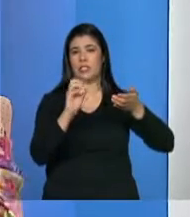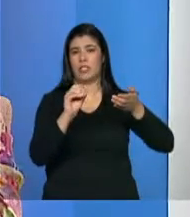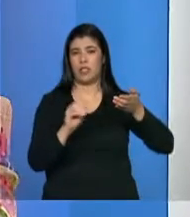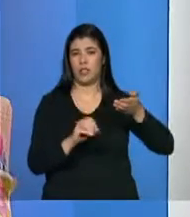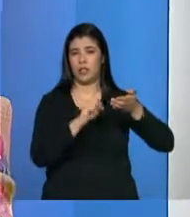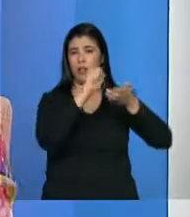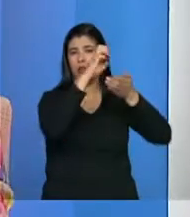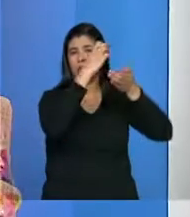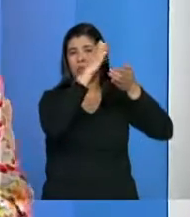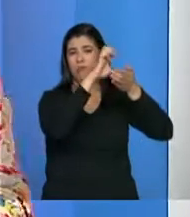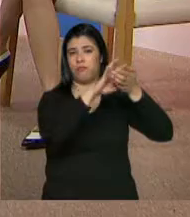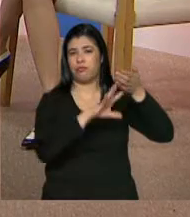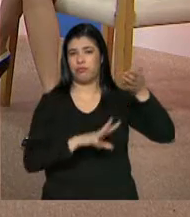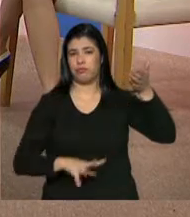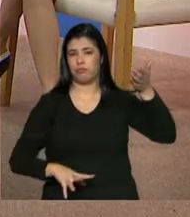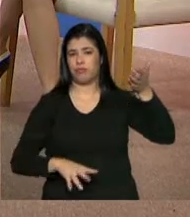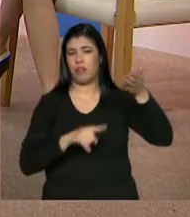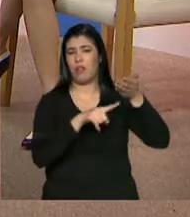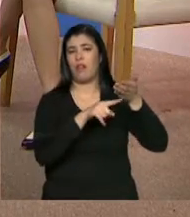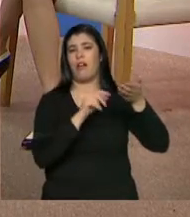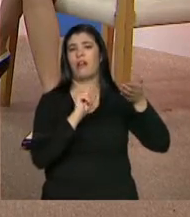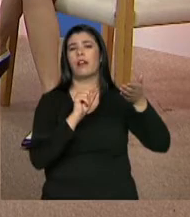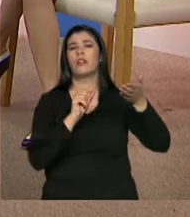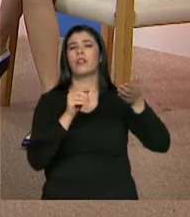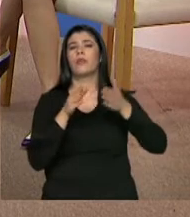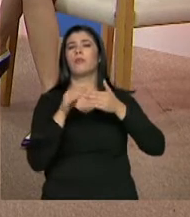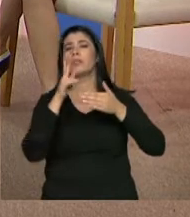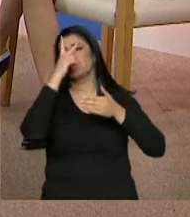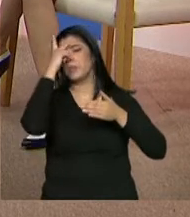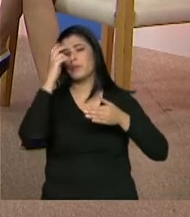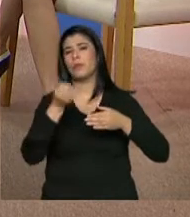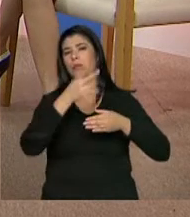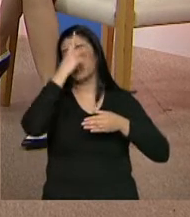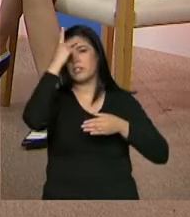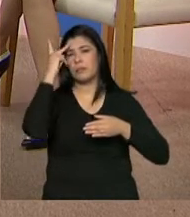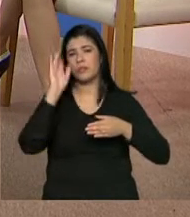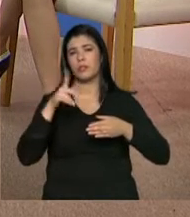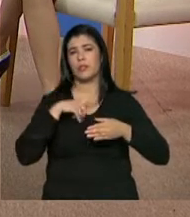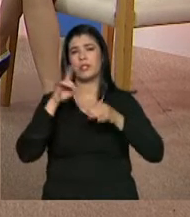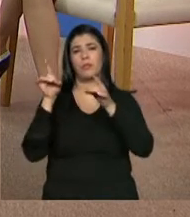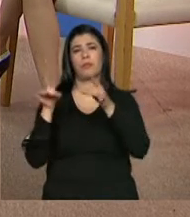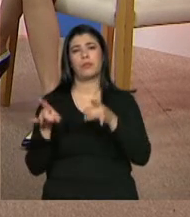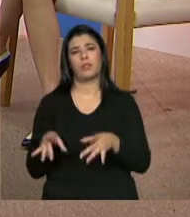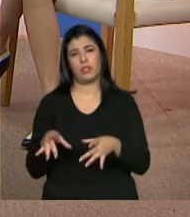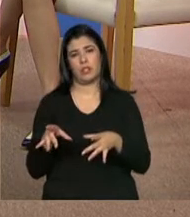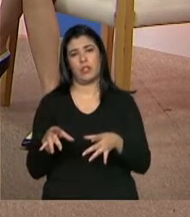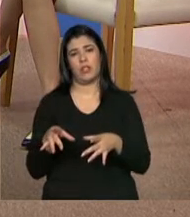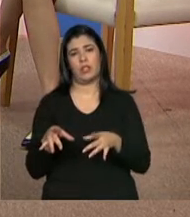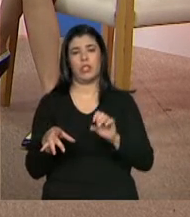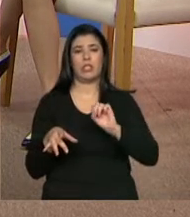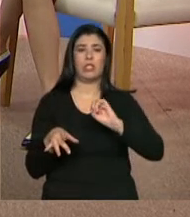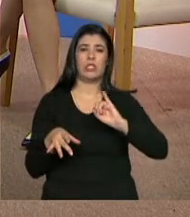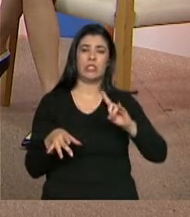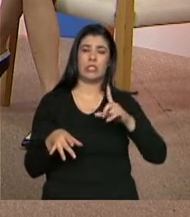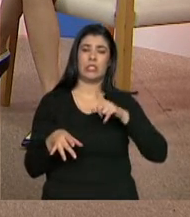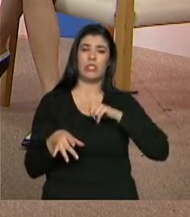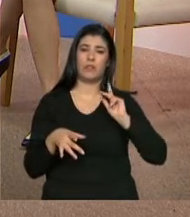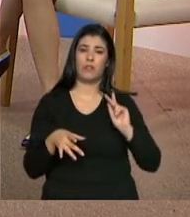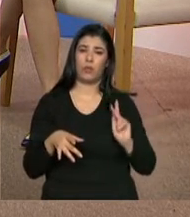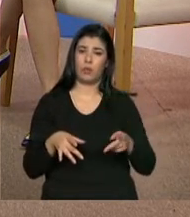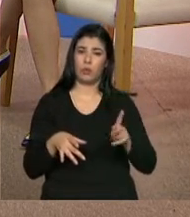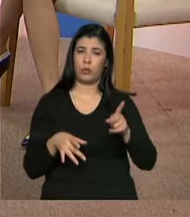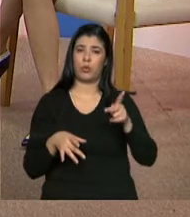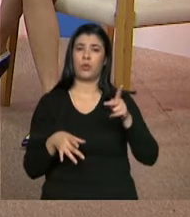validação de um pedido de, digamos, aposentadoria, pensão, ligado ao facultativo de baixa renda. É um